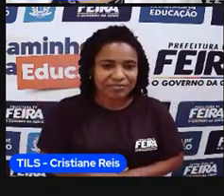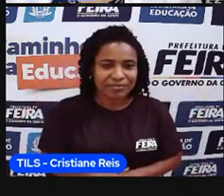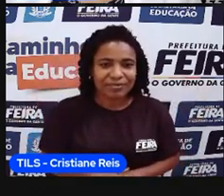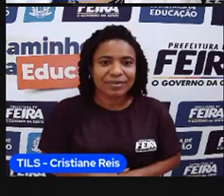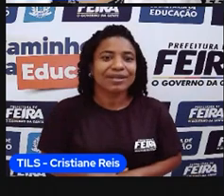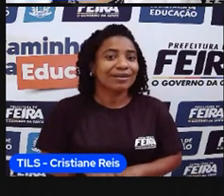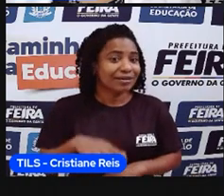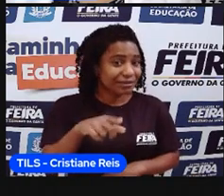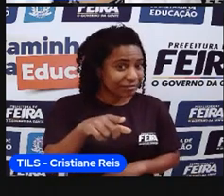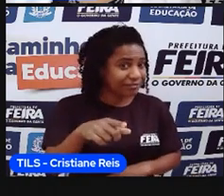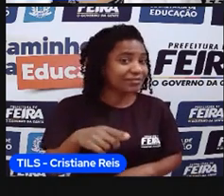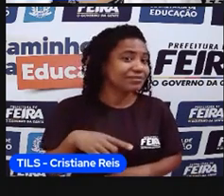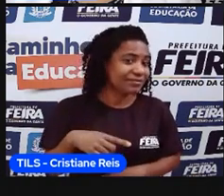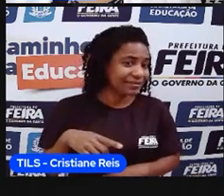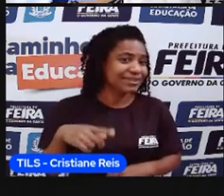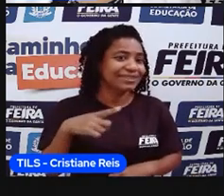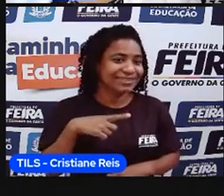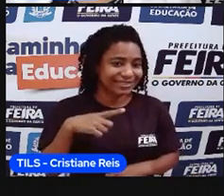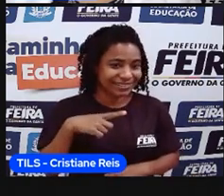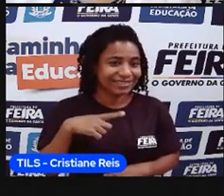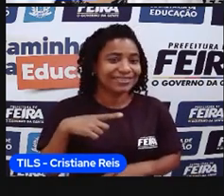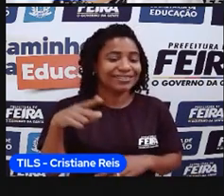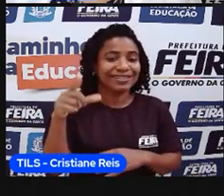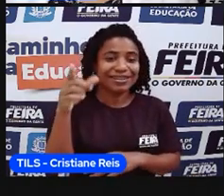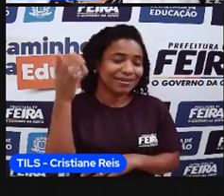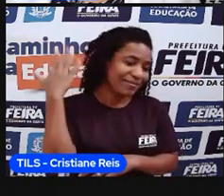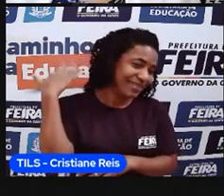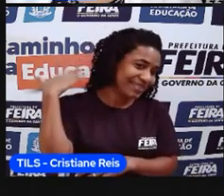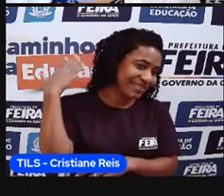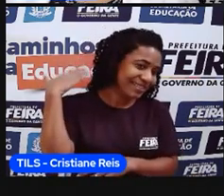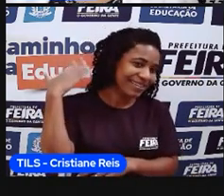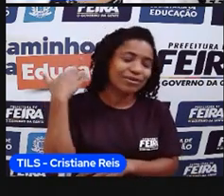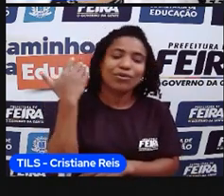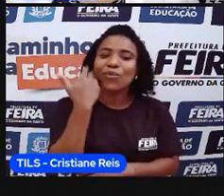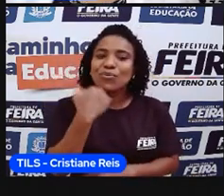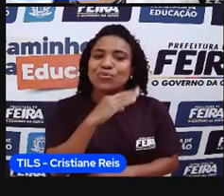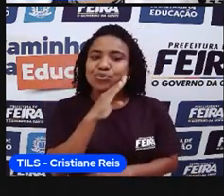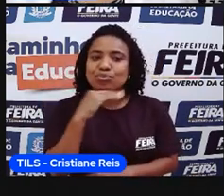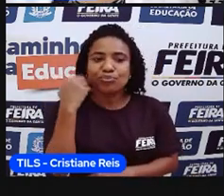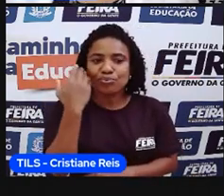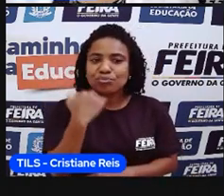até uma novela, né, mostrando esse Monte Roraima aí. E aí, todo mundo...